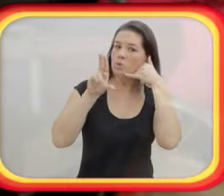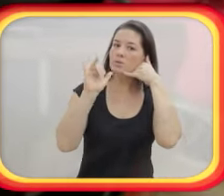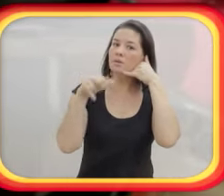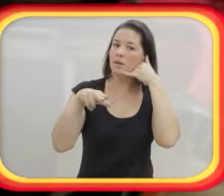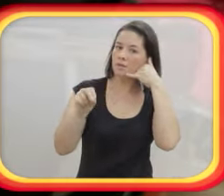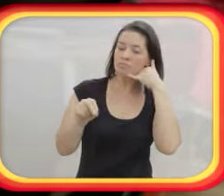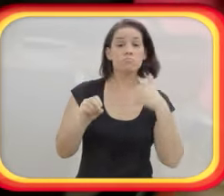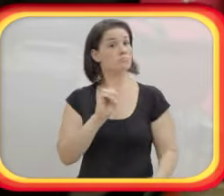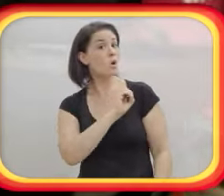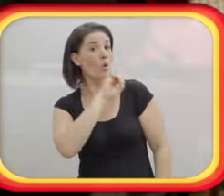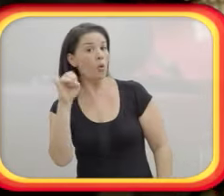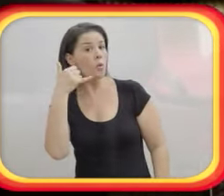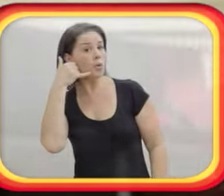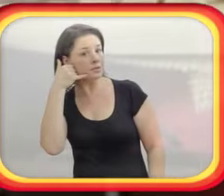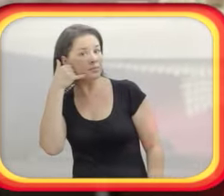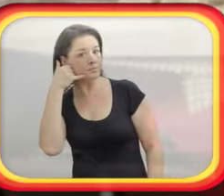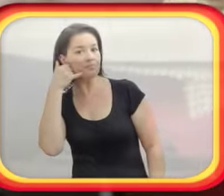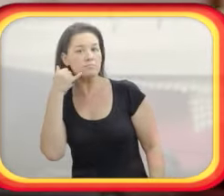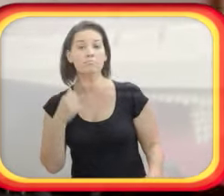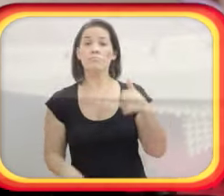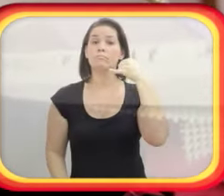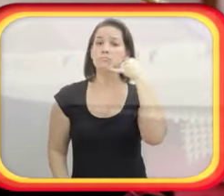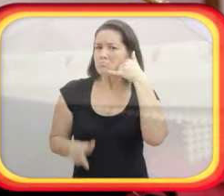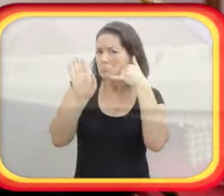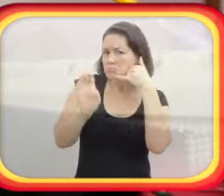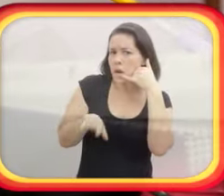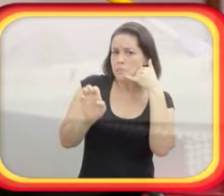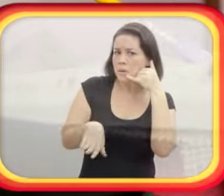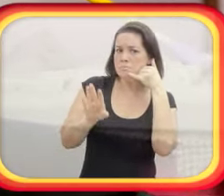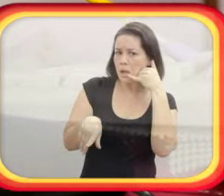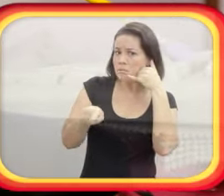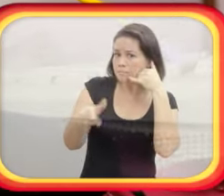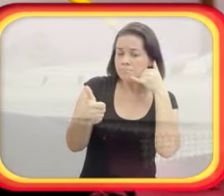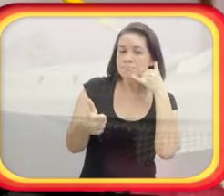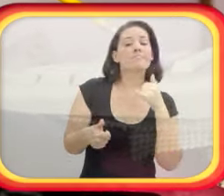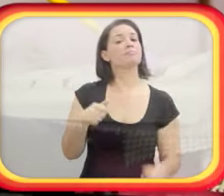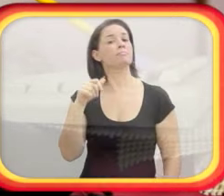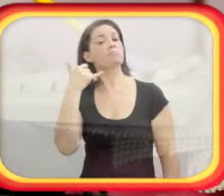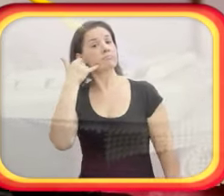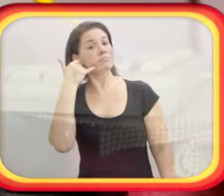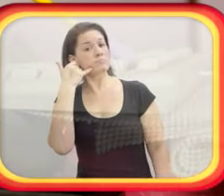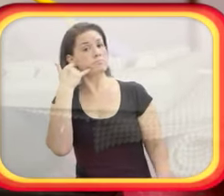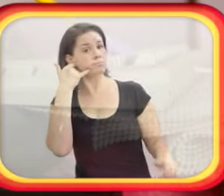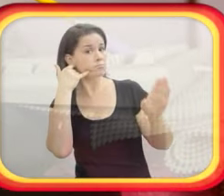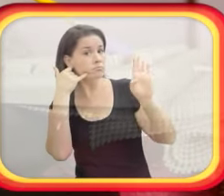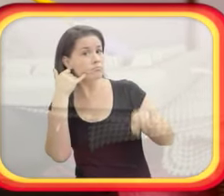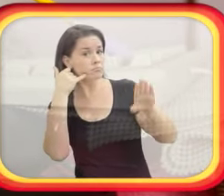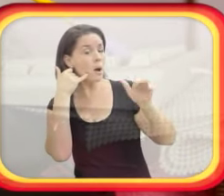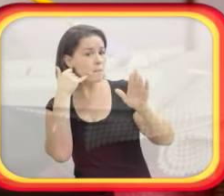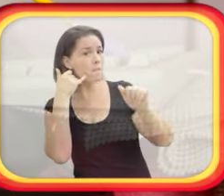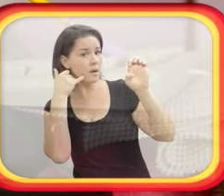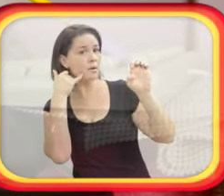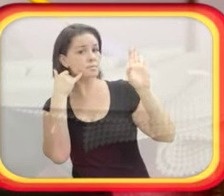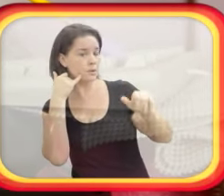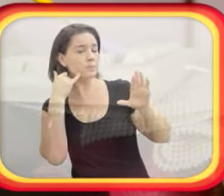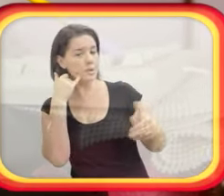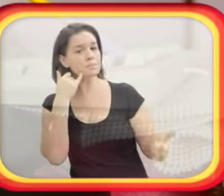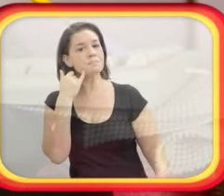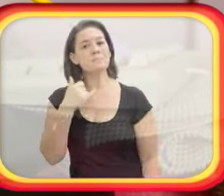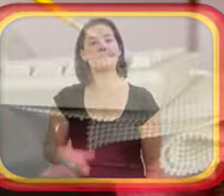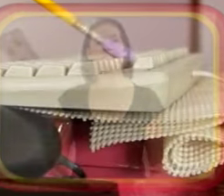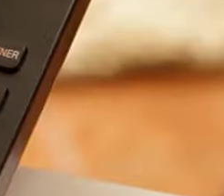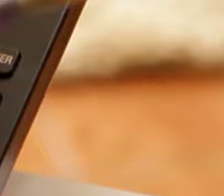Atende com haste. Alô? Alô, Luciano? Oi. Tá tudo bem aí? Tudo bem, mãe.